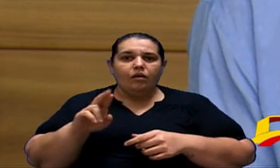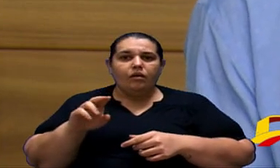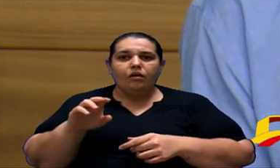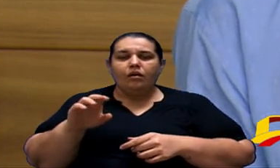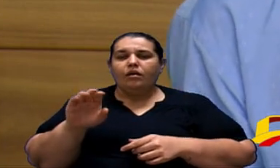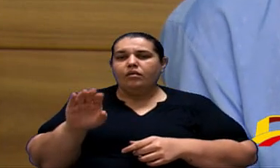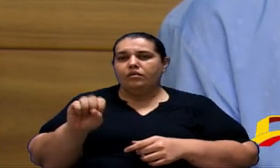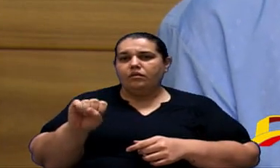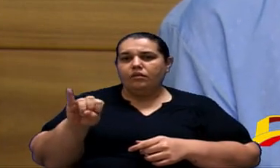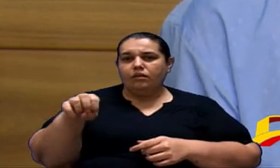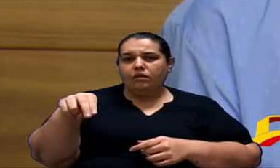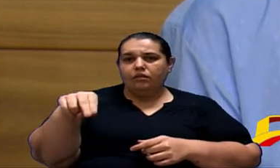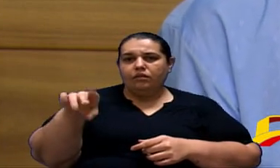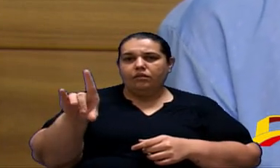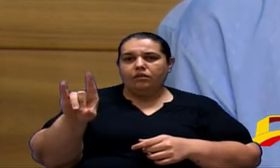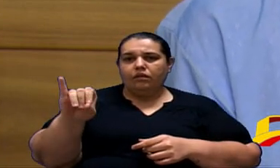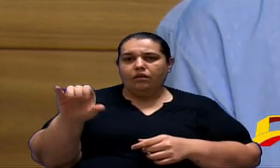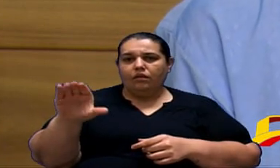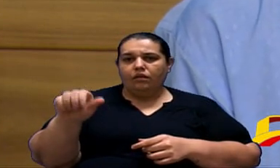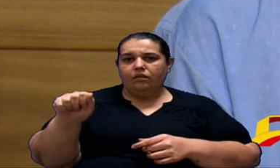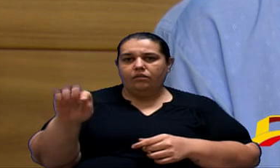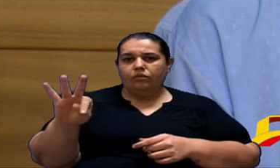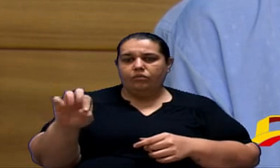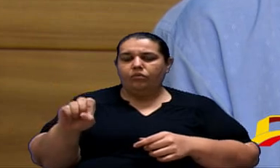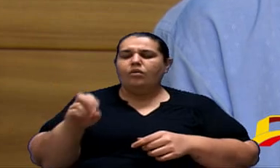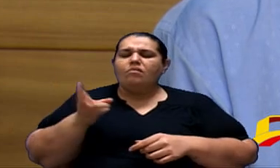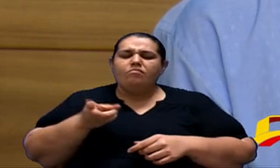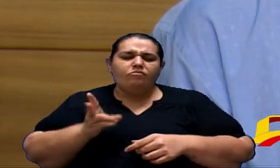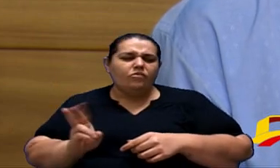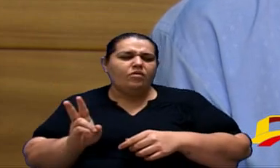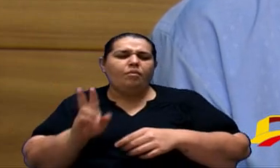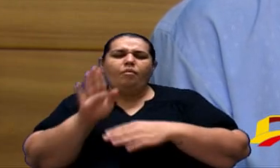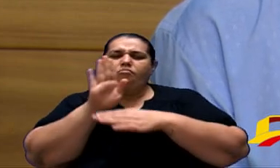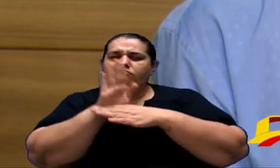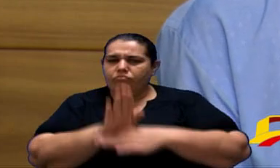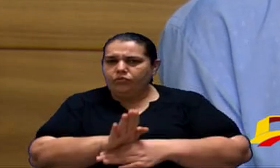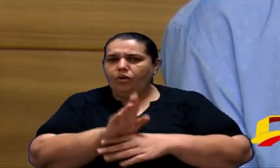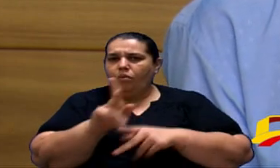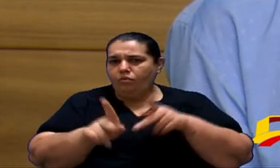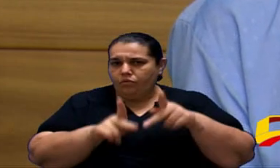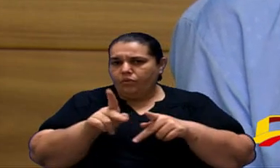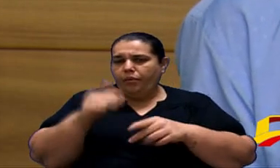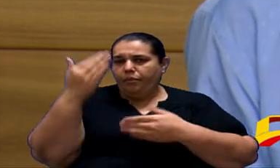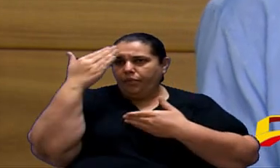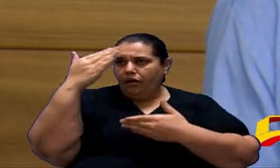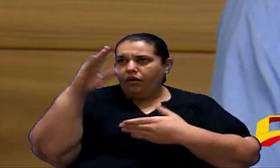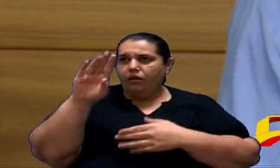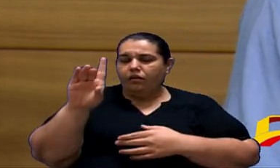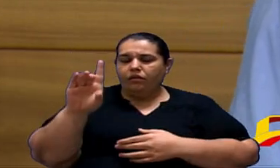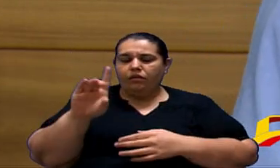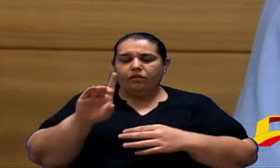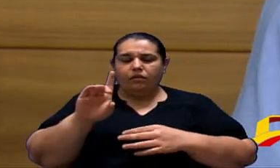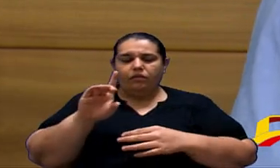aqui e nós conte com a gente também aqui em Sorocaba e no Congresso Nacional obrigado a todos e boa noite